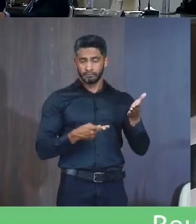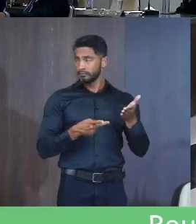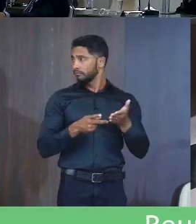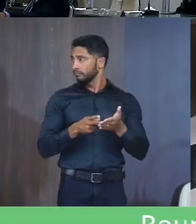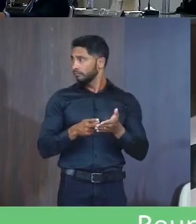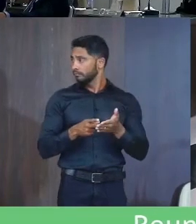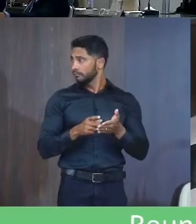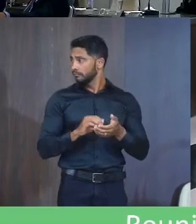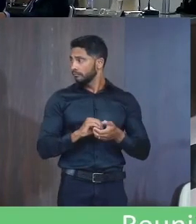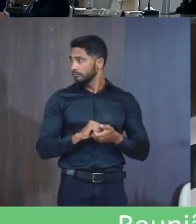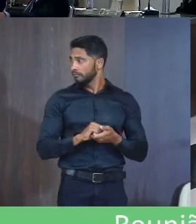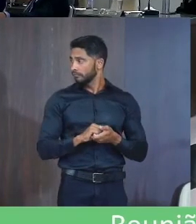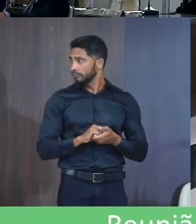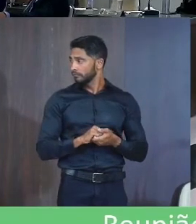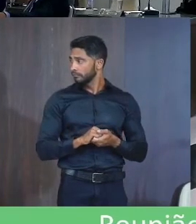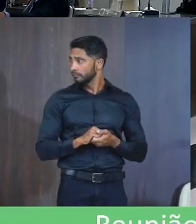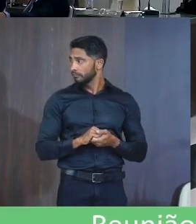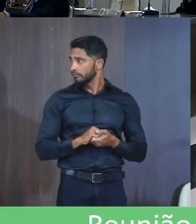Atenciosamente